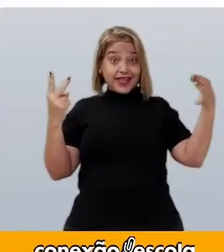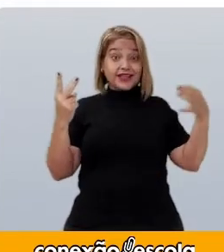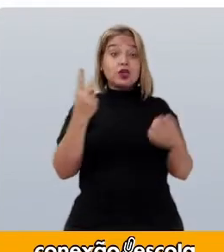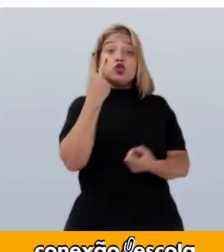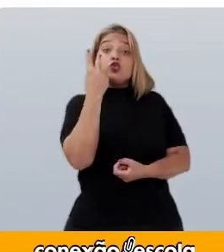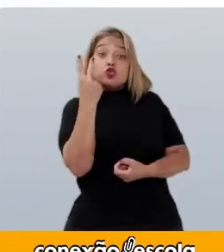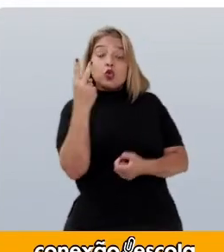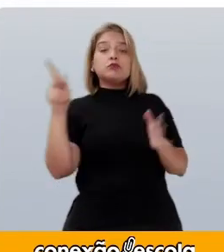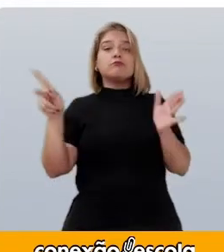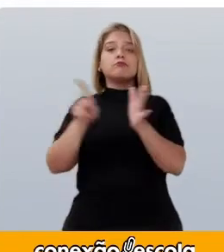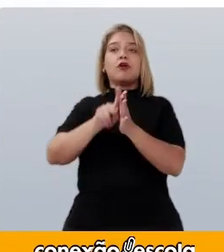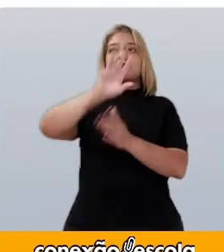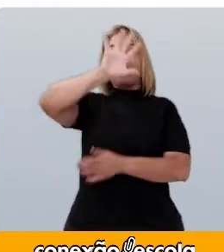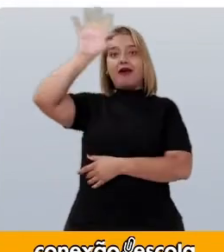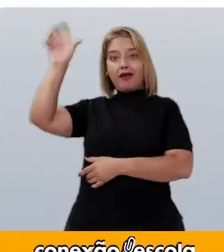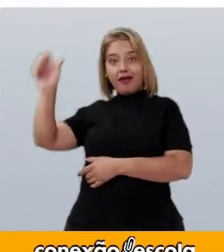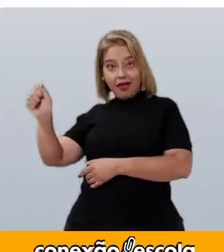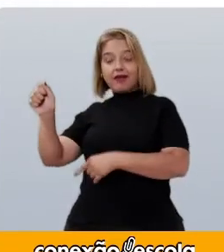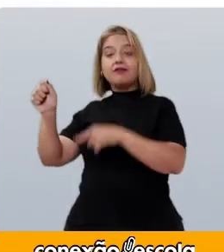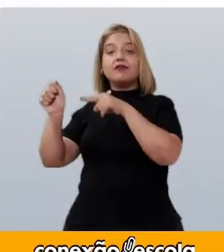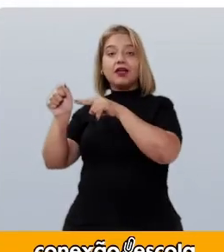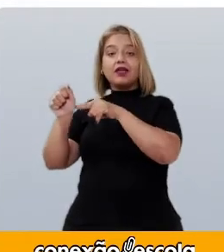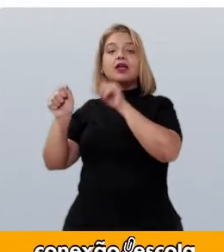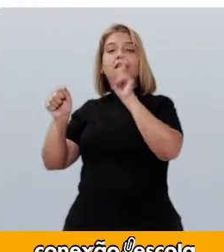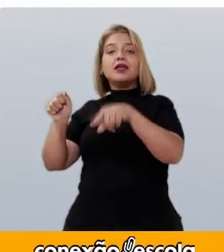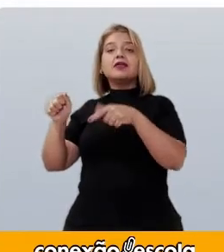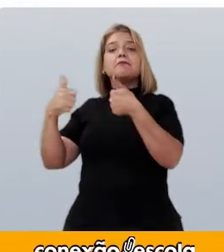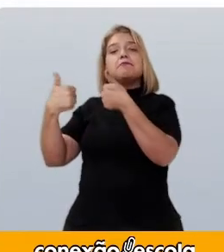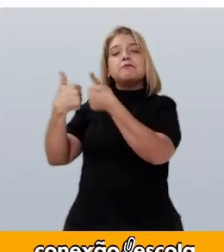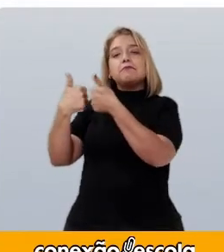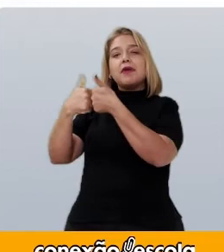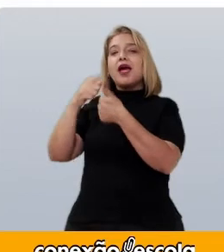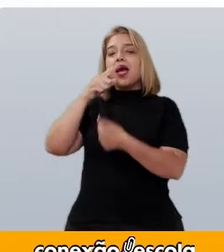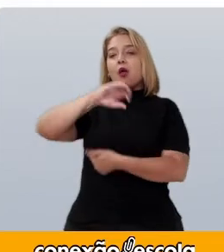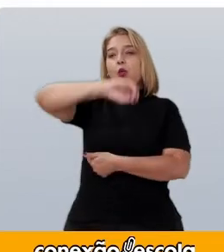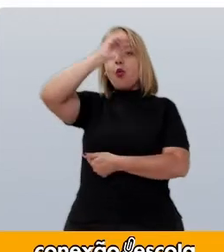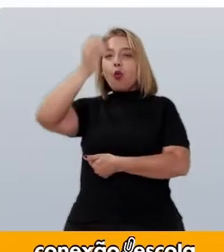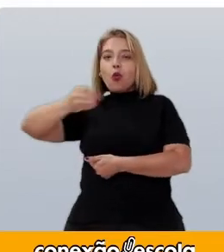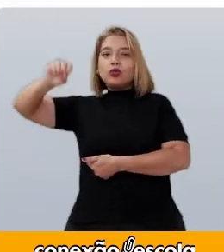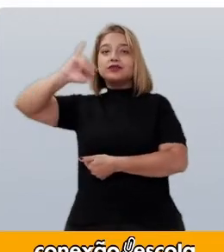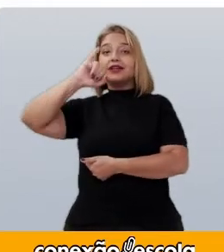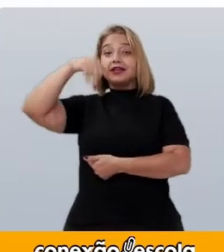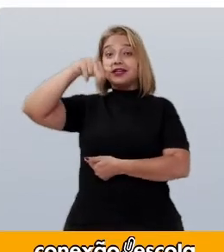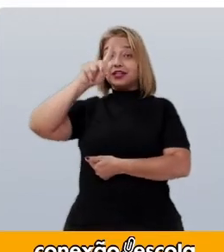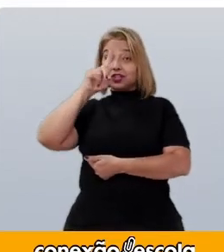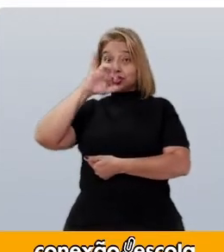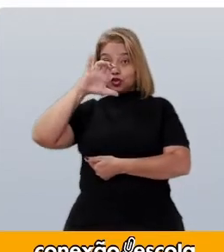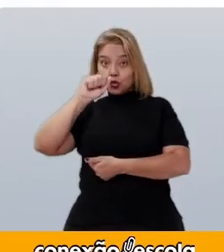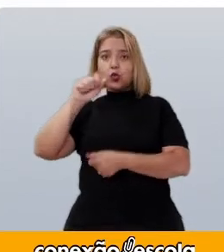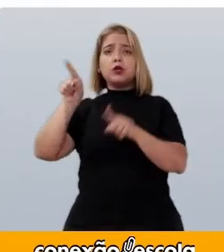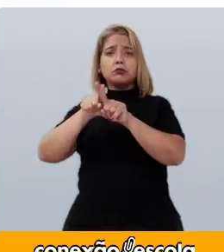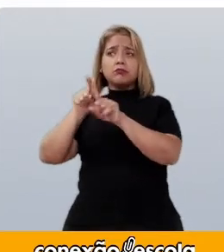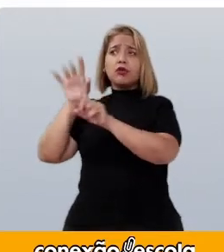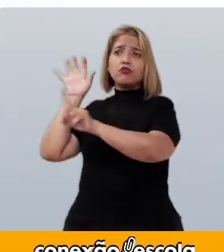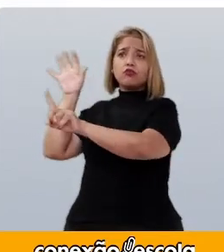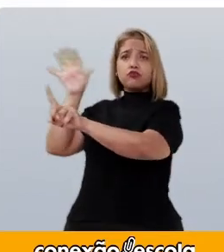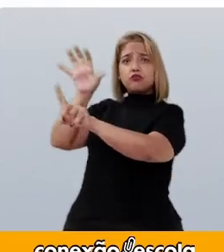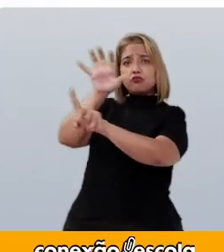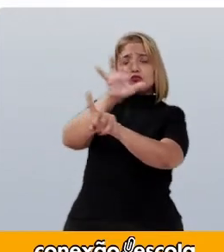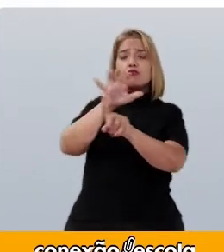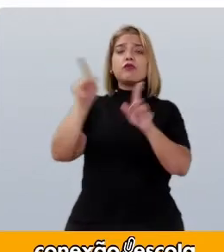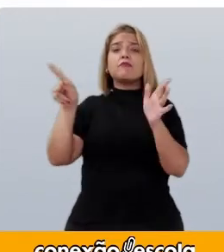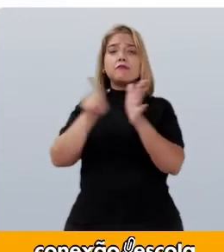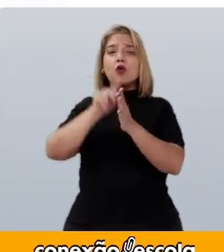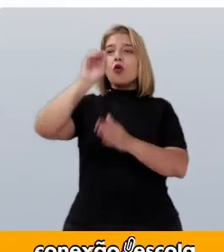O lado Do continente Banhado Pelo Oceano Índico E que recebeu Grande influência De países do Oriente Na